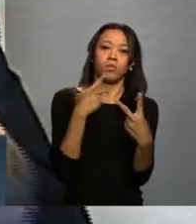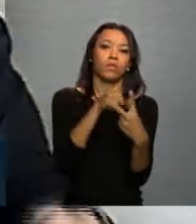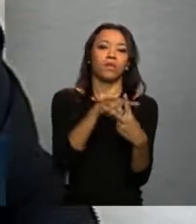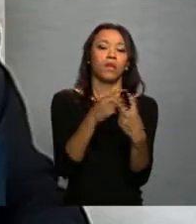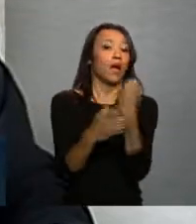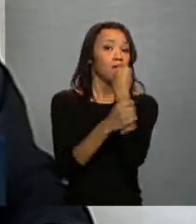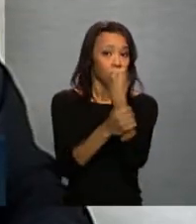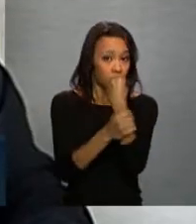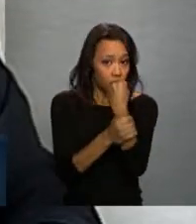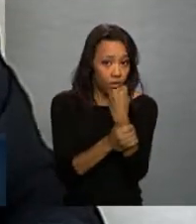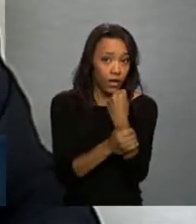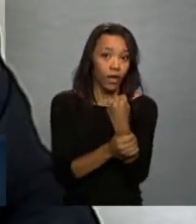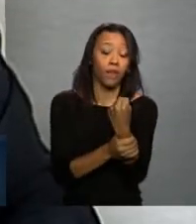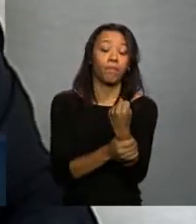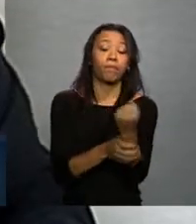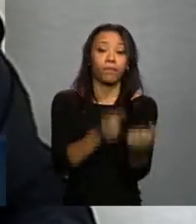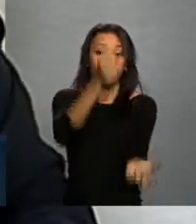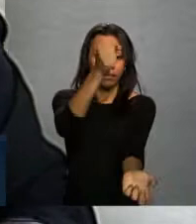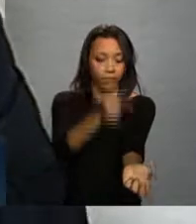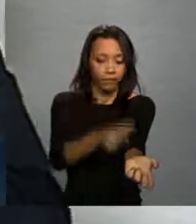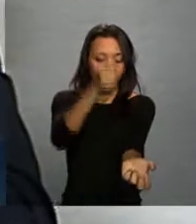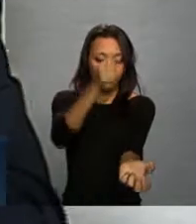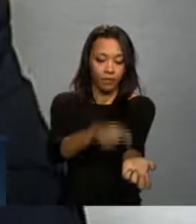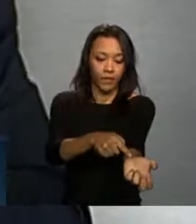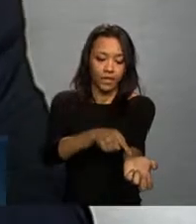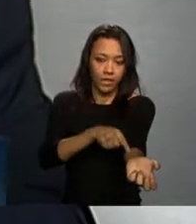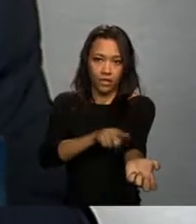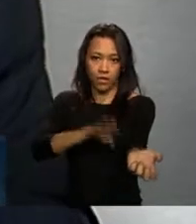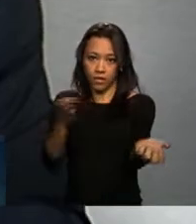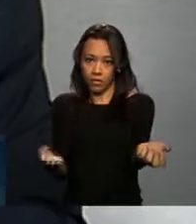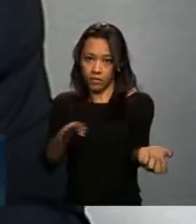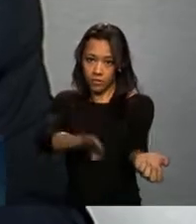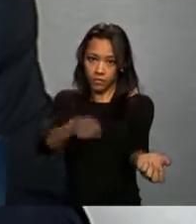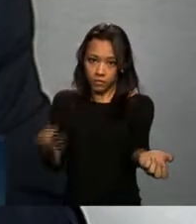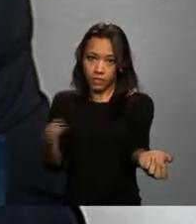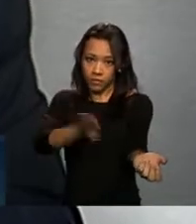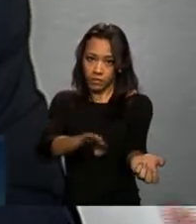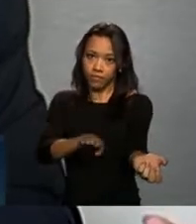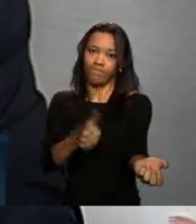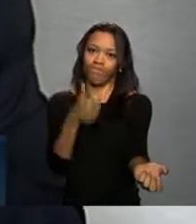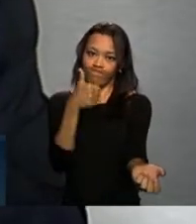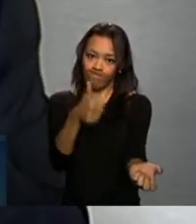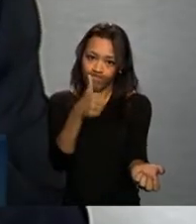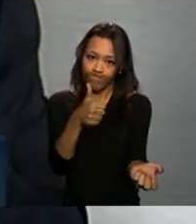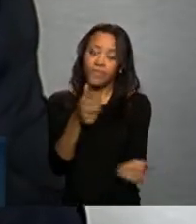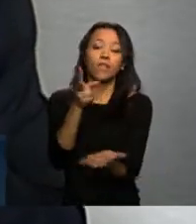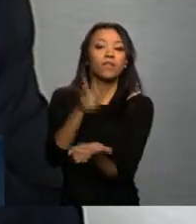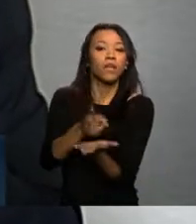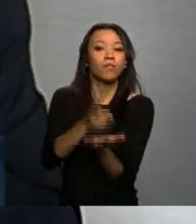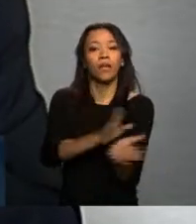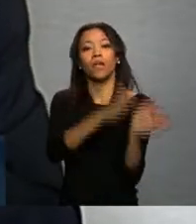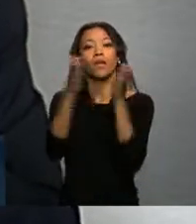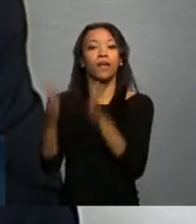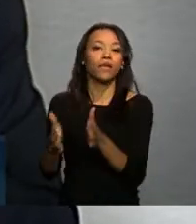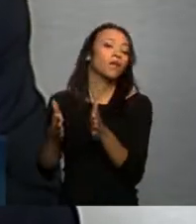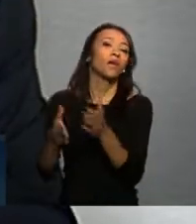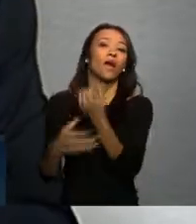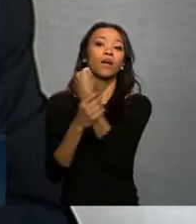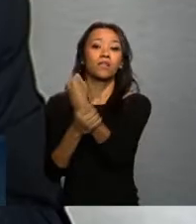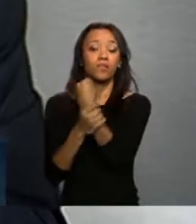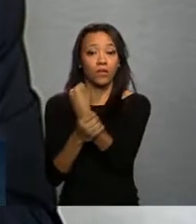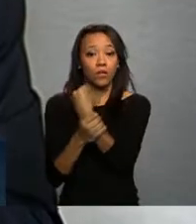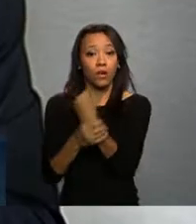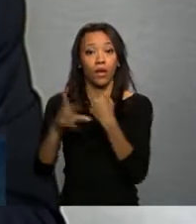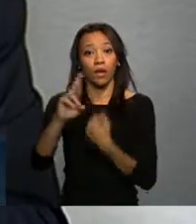garantir uma hemoterapia de fato diferenciadíssima e ao mesmo tempo garantir uma rede de